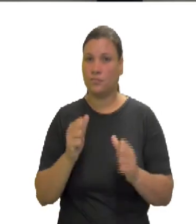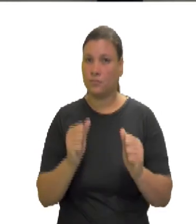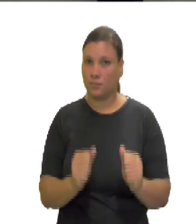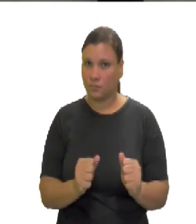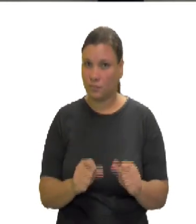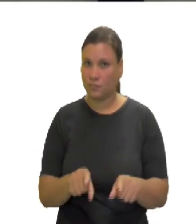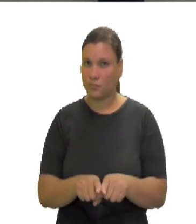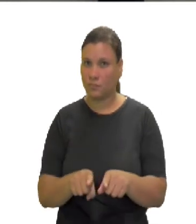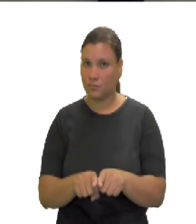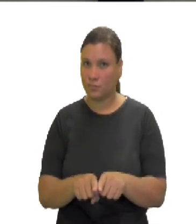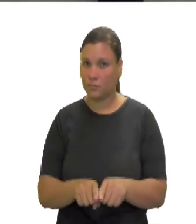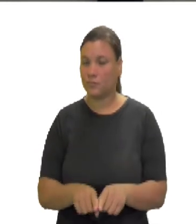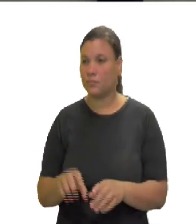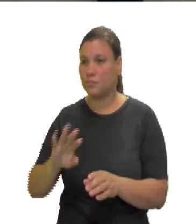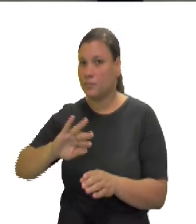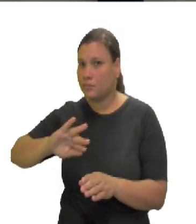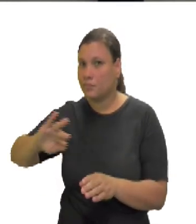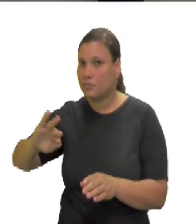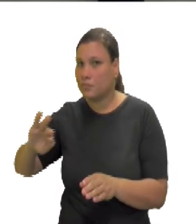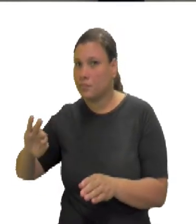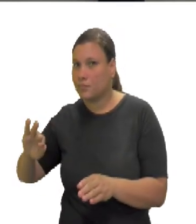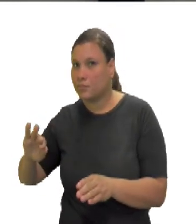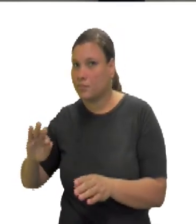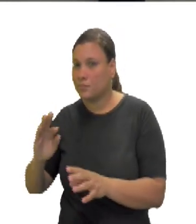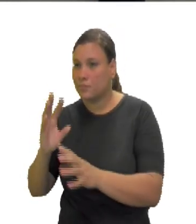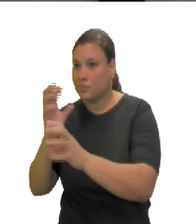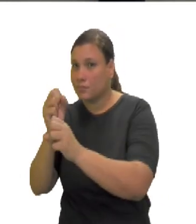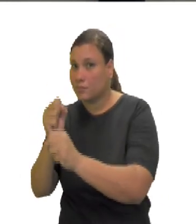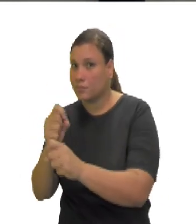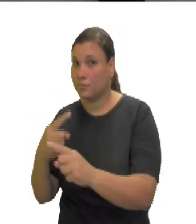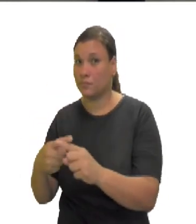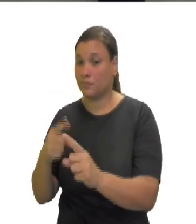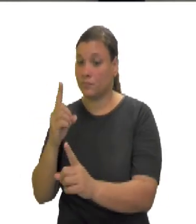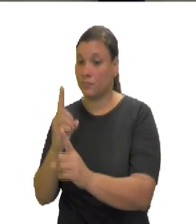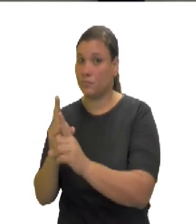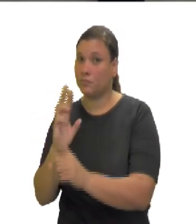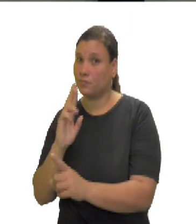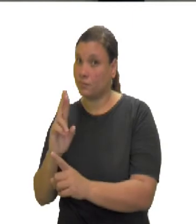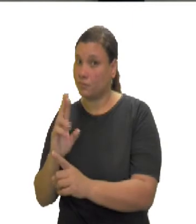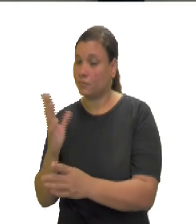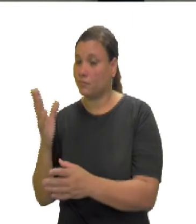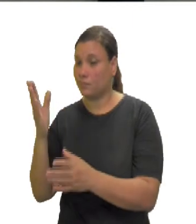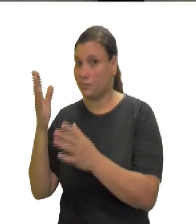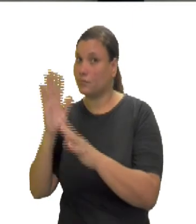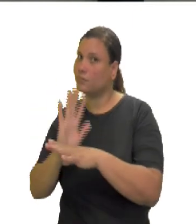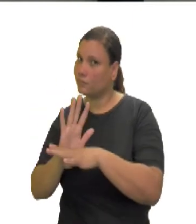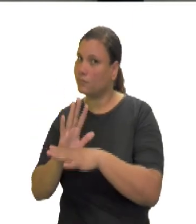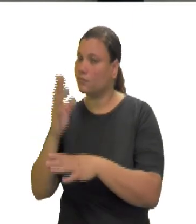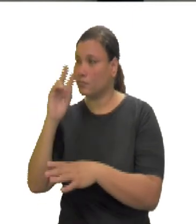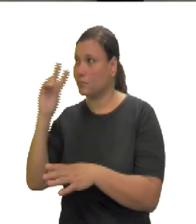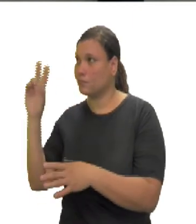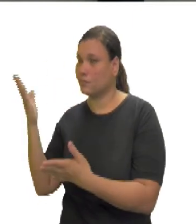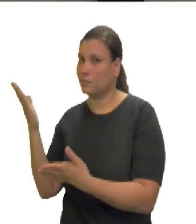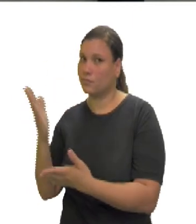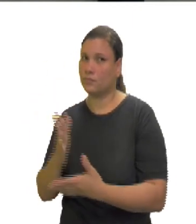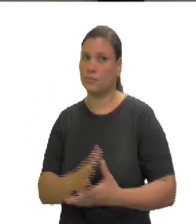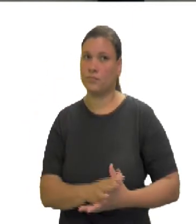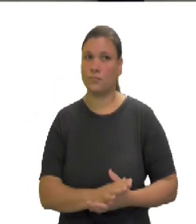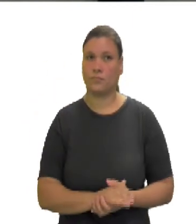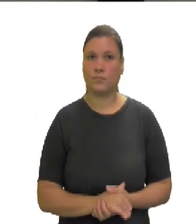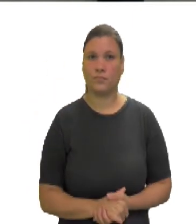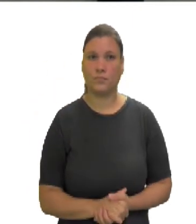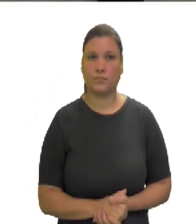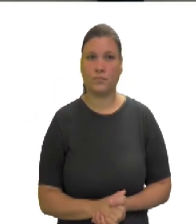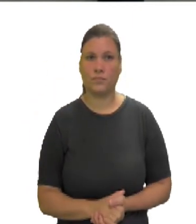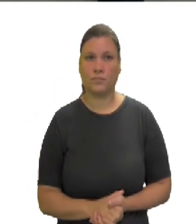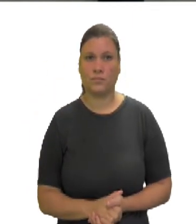.600 menos 240. 0, aqui, olha, eu pego aqui,